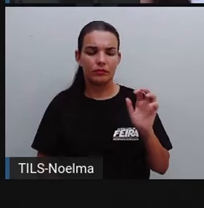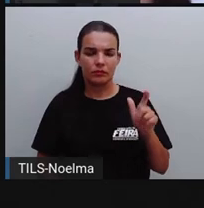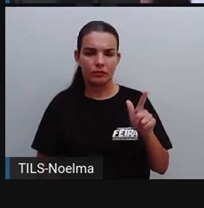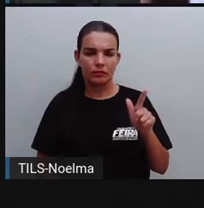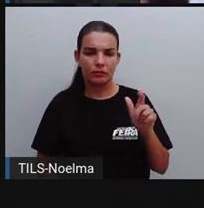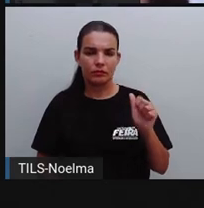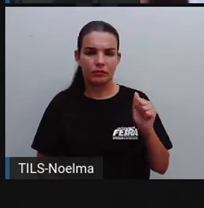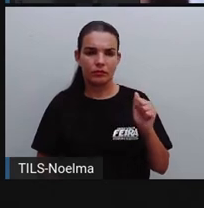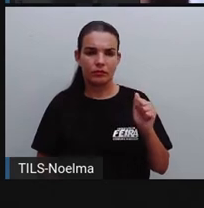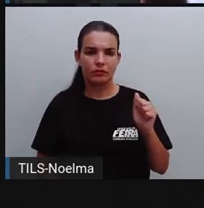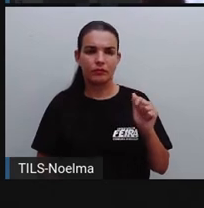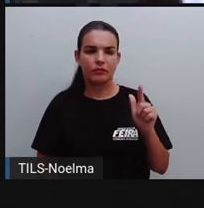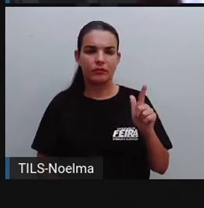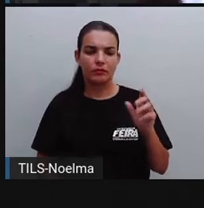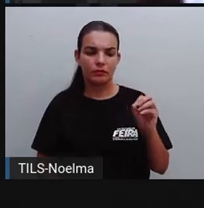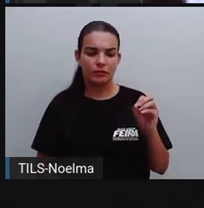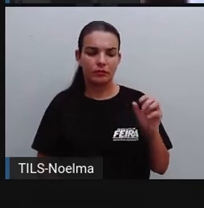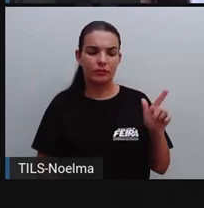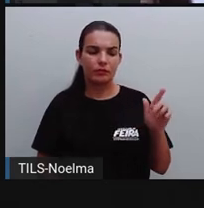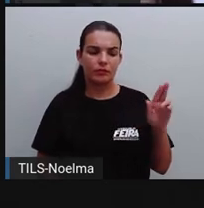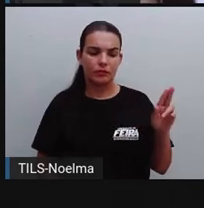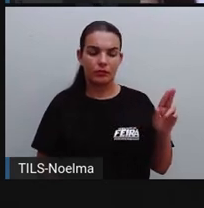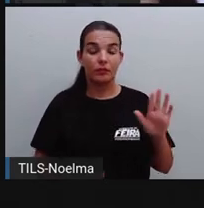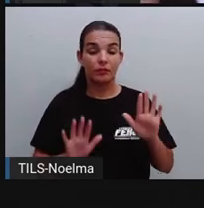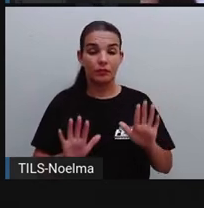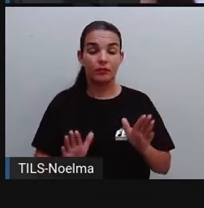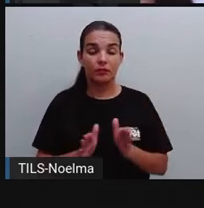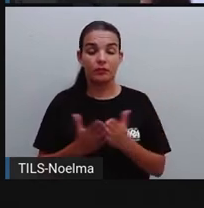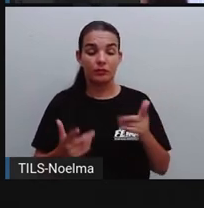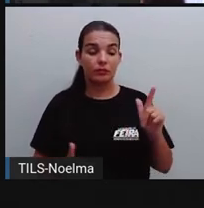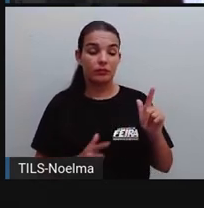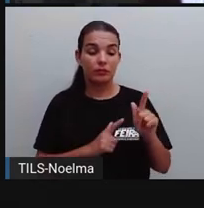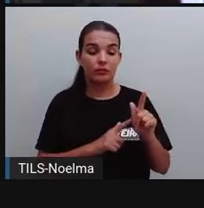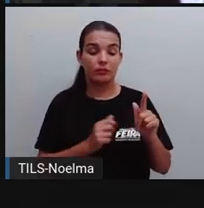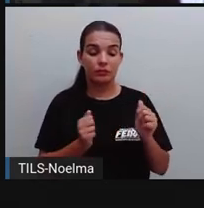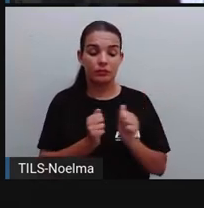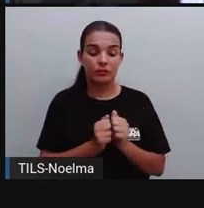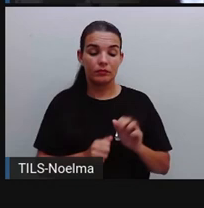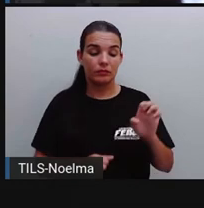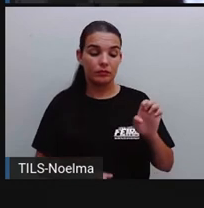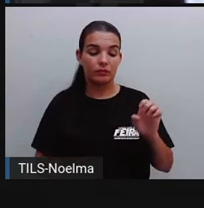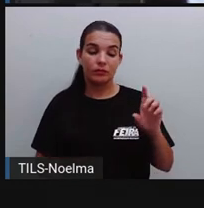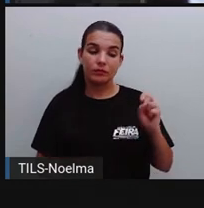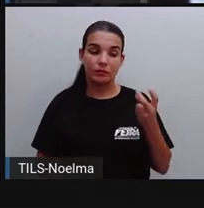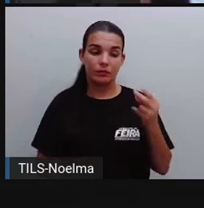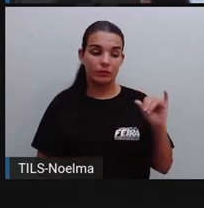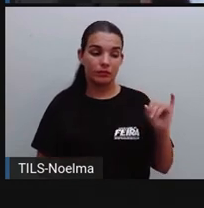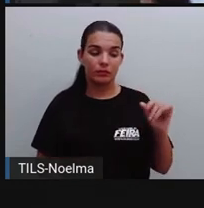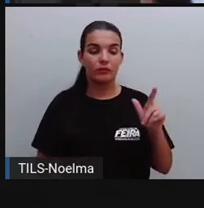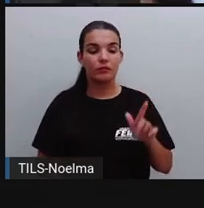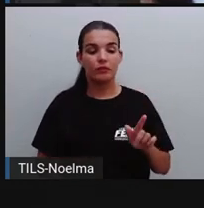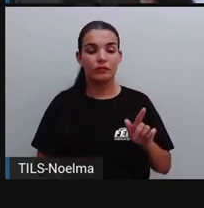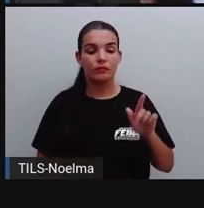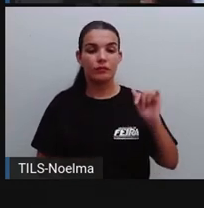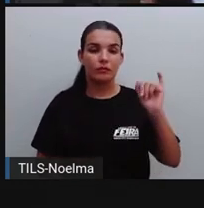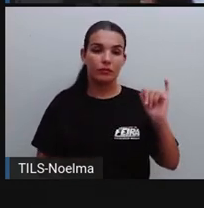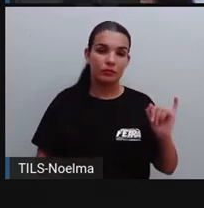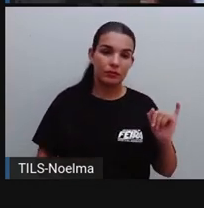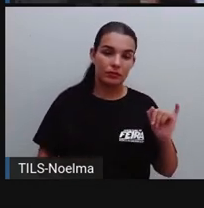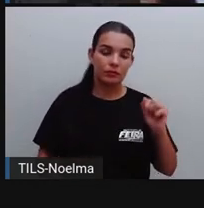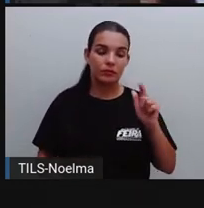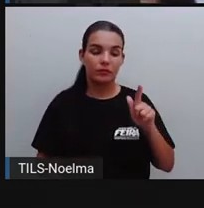G, G, e Gu. Mas quando o G está acompanhado das vogais E e I, ele pode em algumas